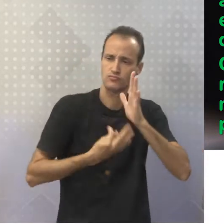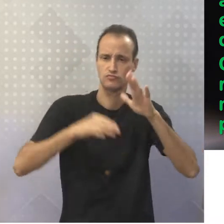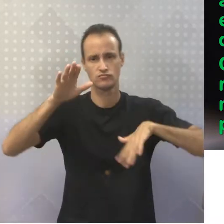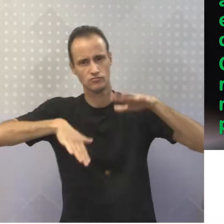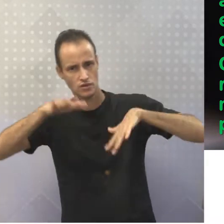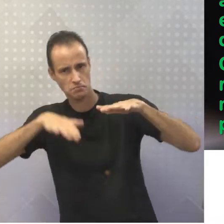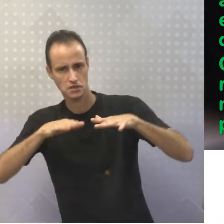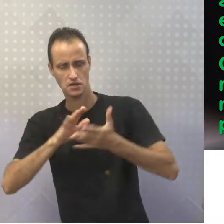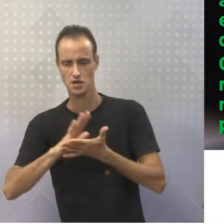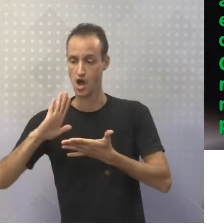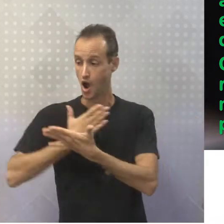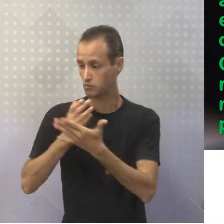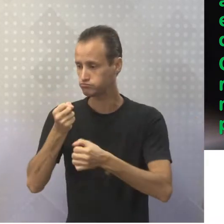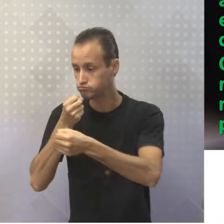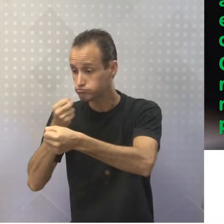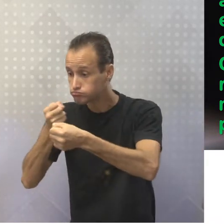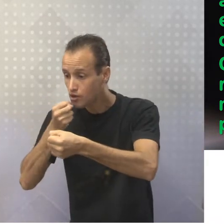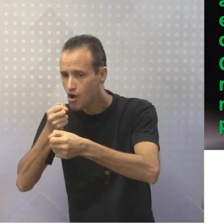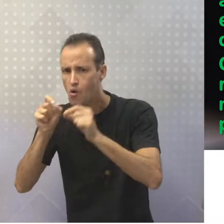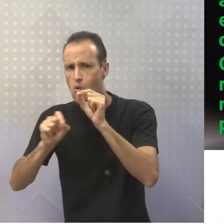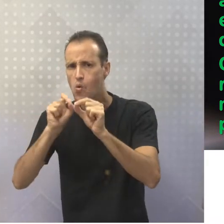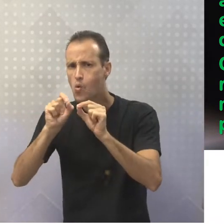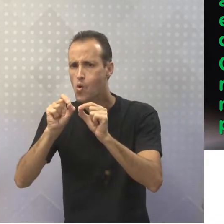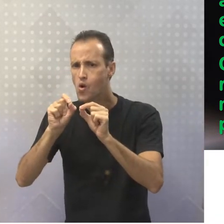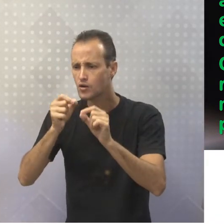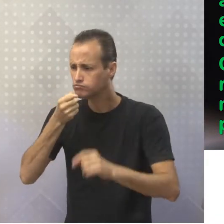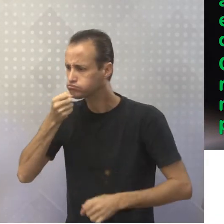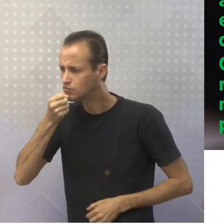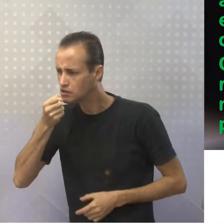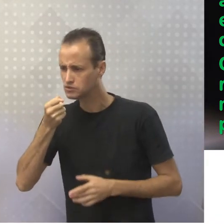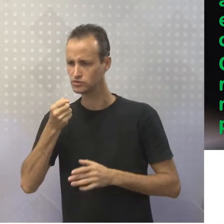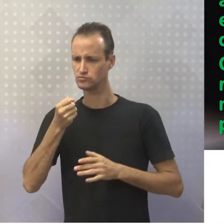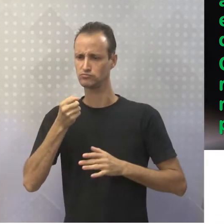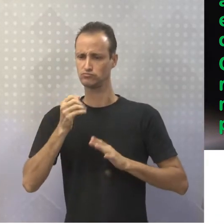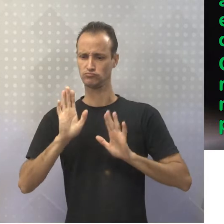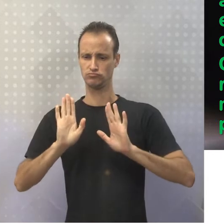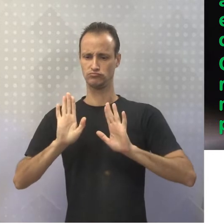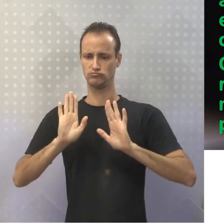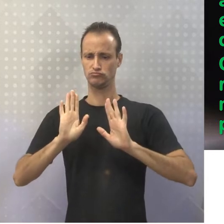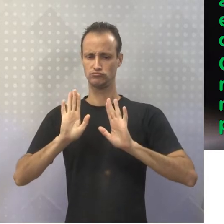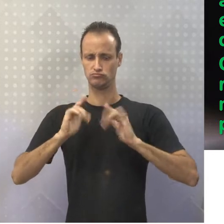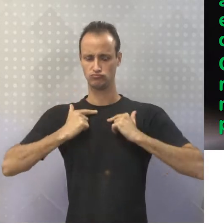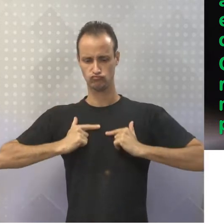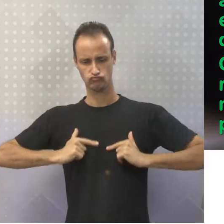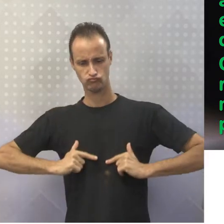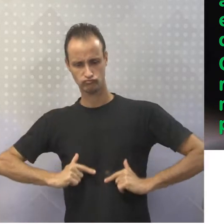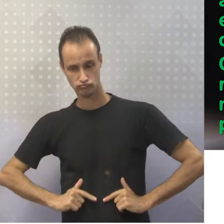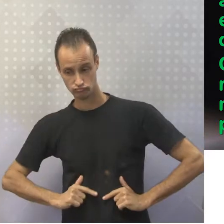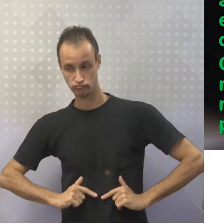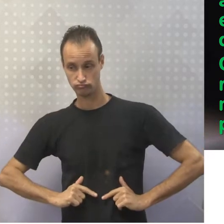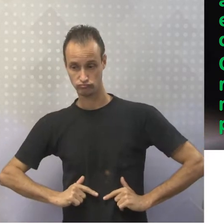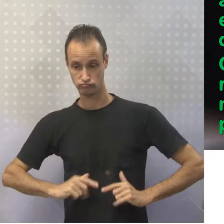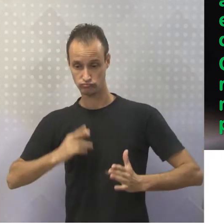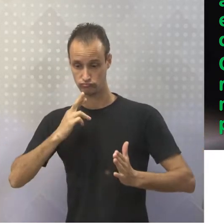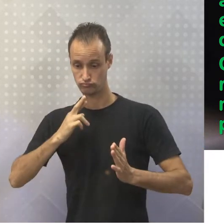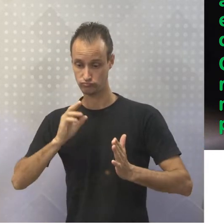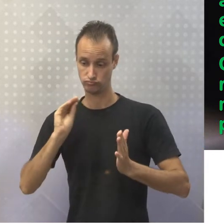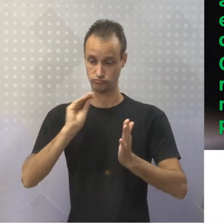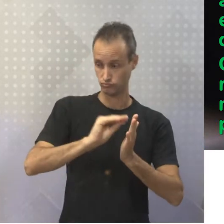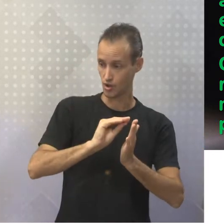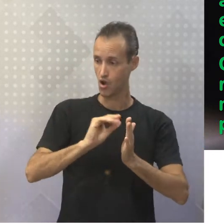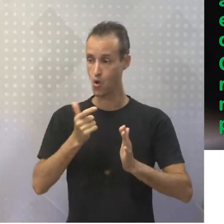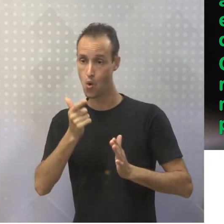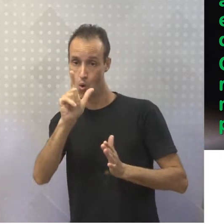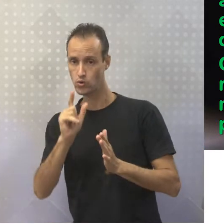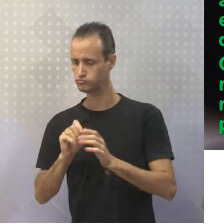Algumas reportagens procuram expor os dados de maneira mais neutra. Enquanto outras deixam clara a opinião